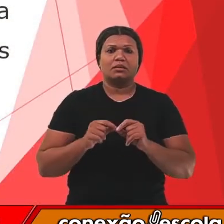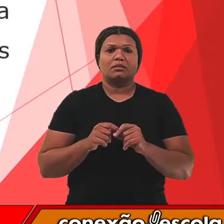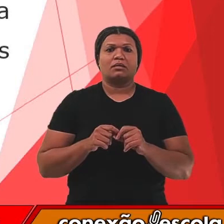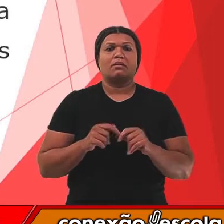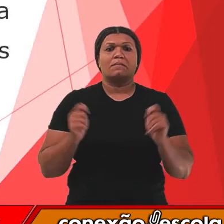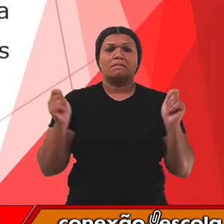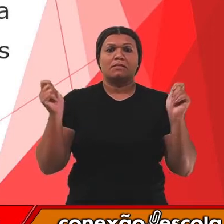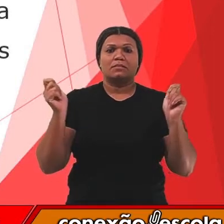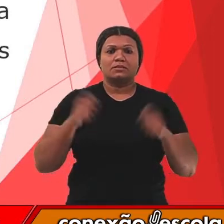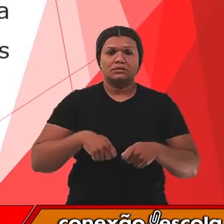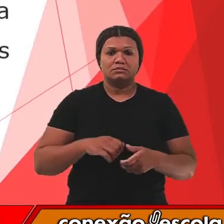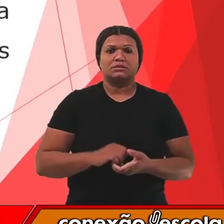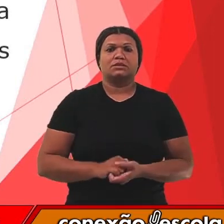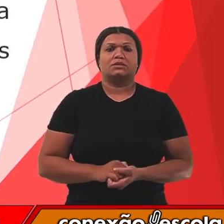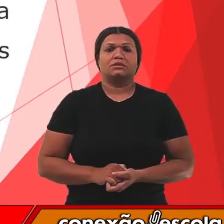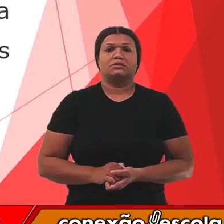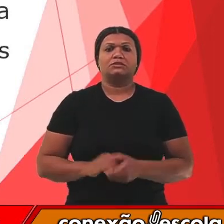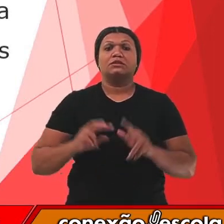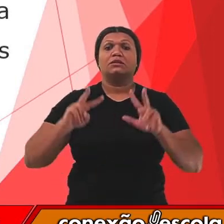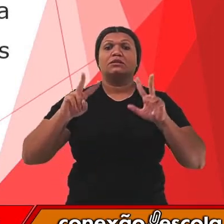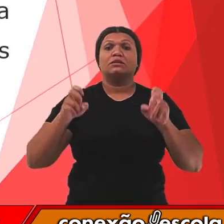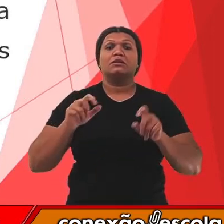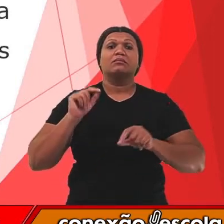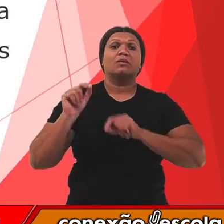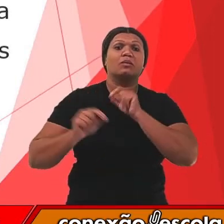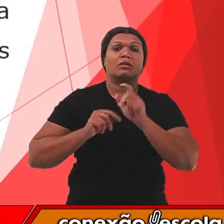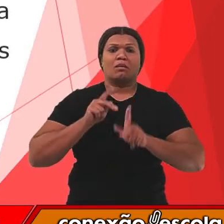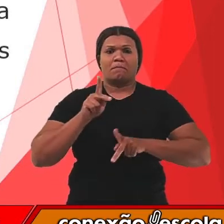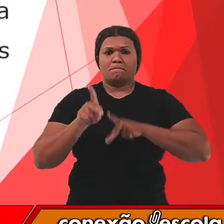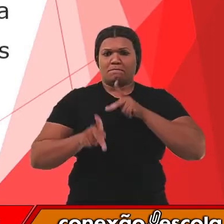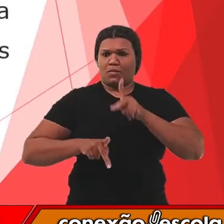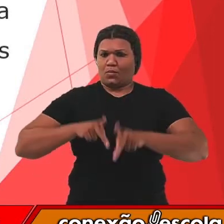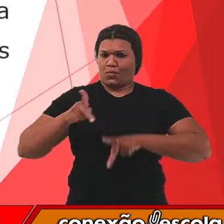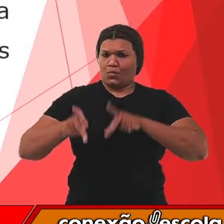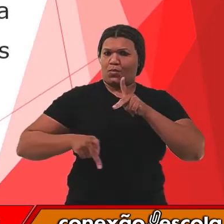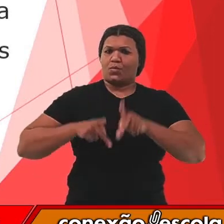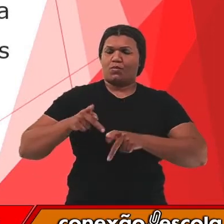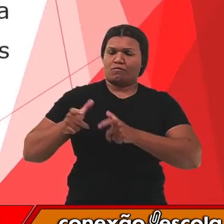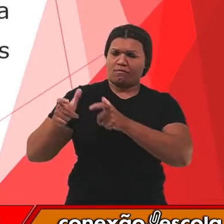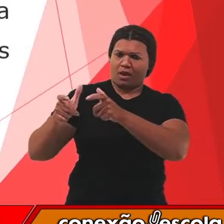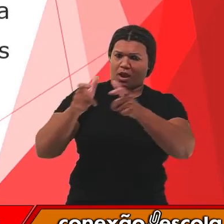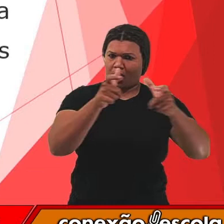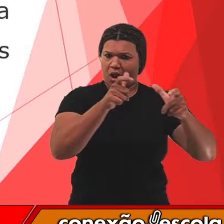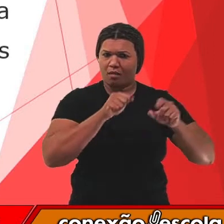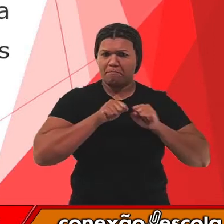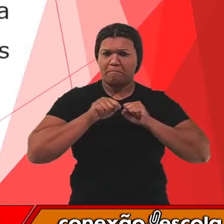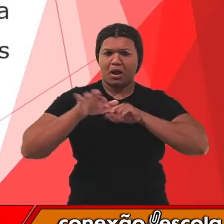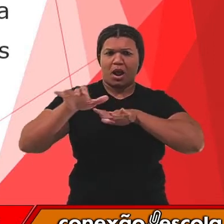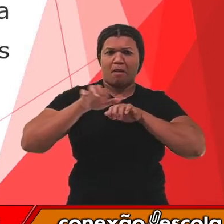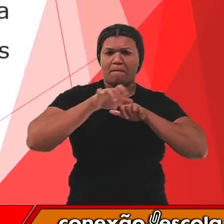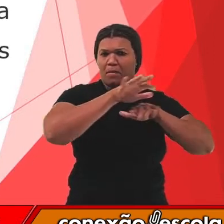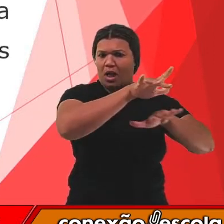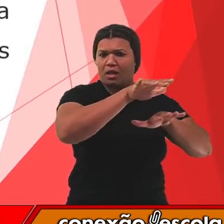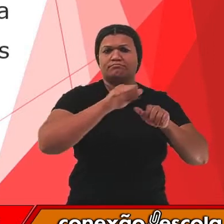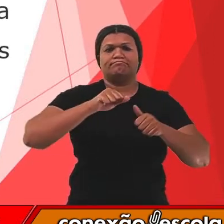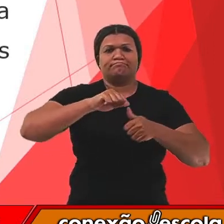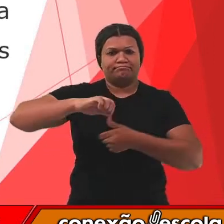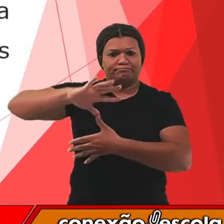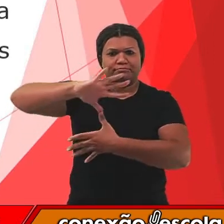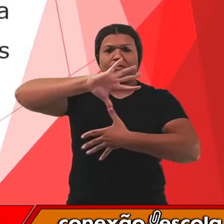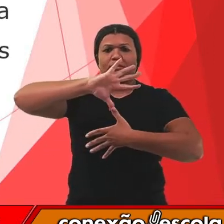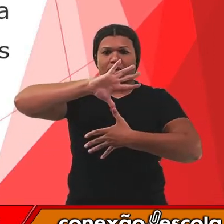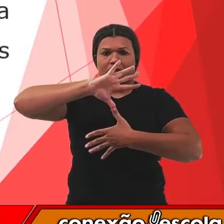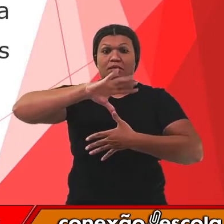hipóteses sobre o povoamento das Américas. Existe um consenso entre os